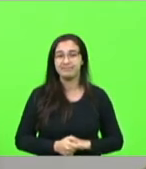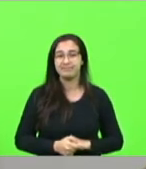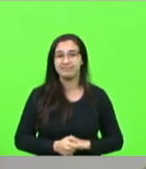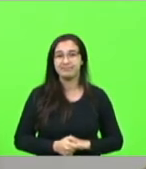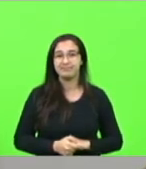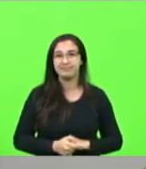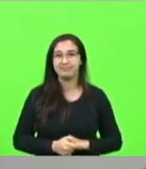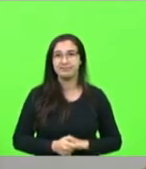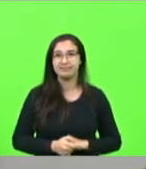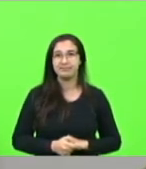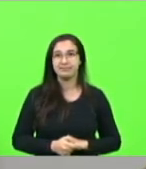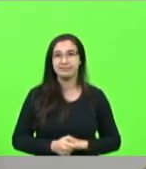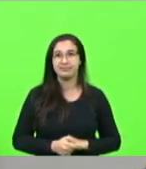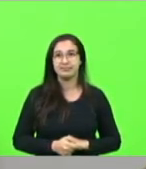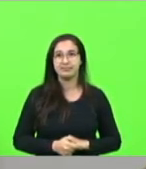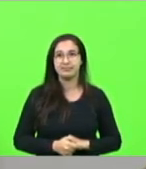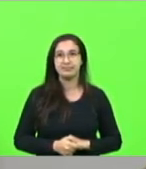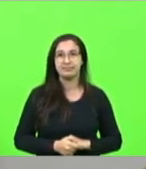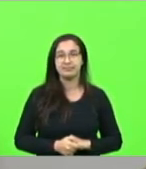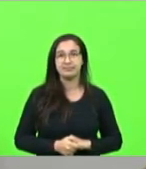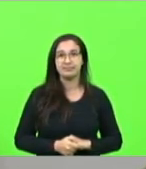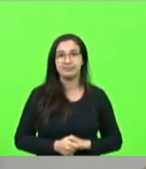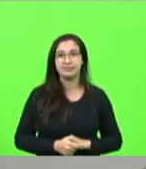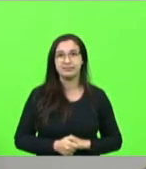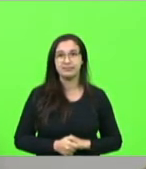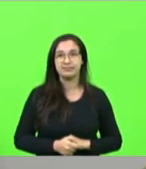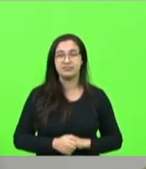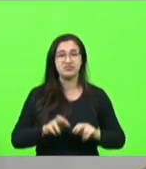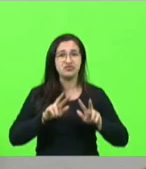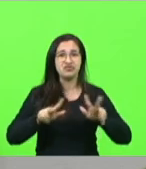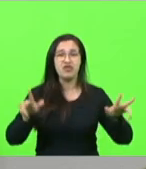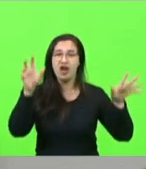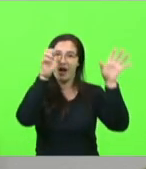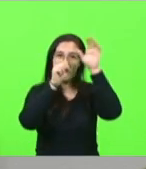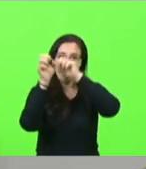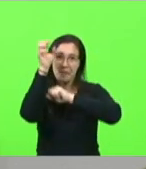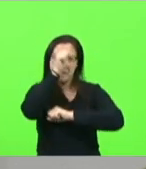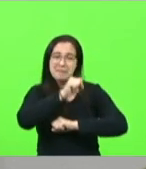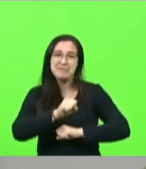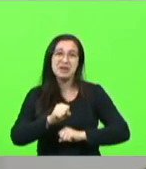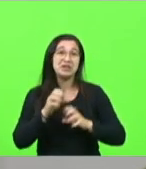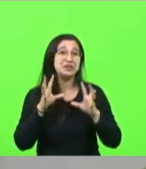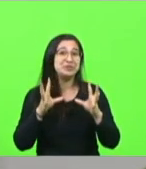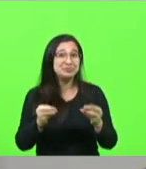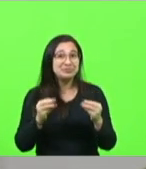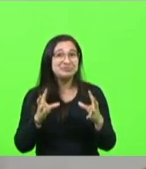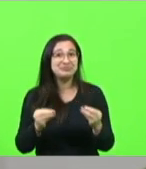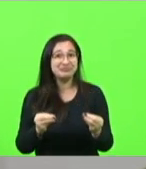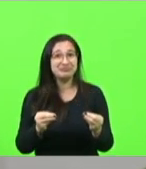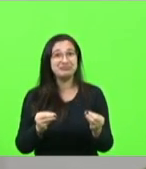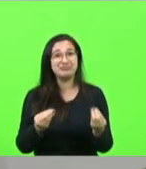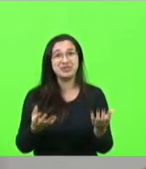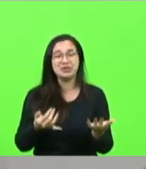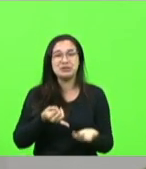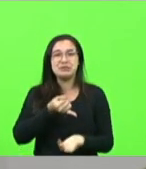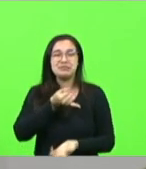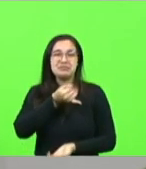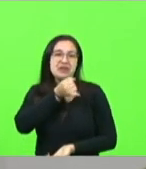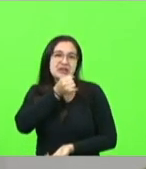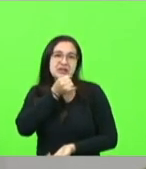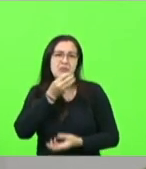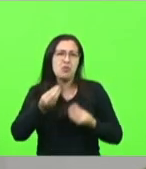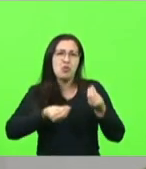de aprendizagem, várias coisas eu aprendi como se portar no serviço,